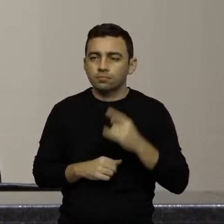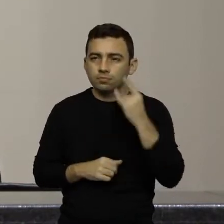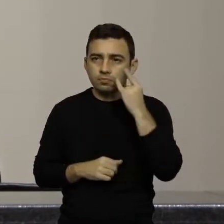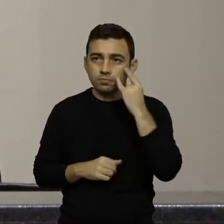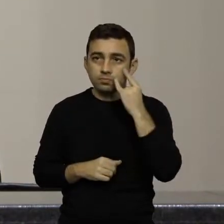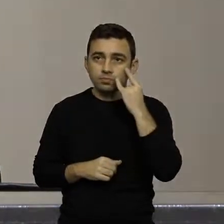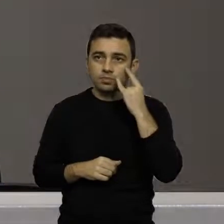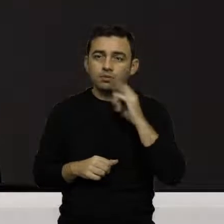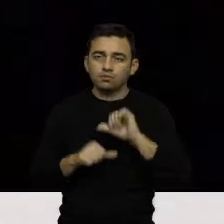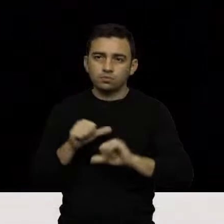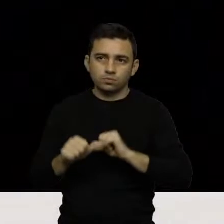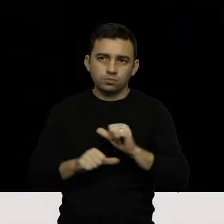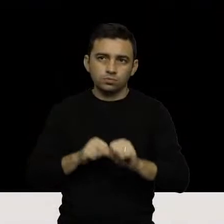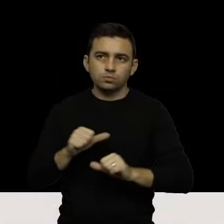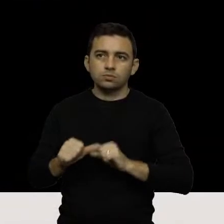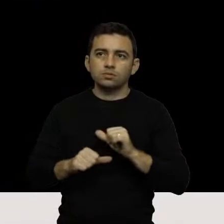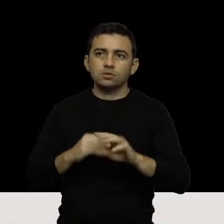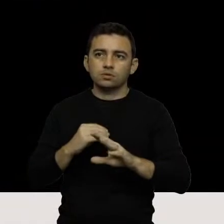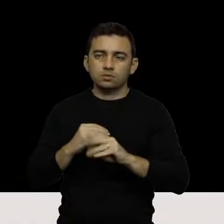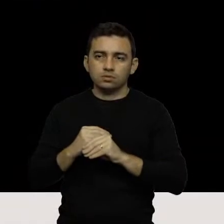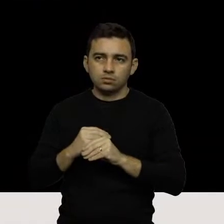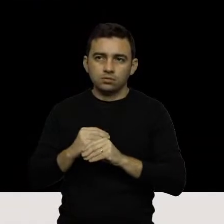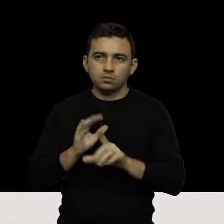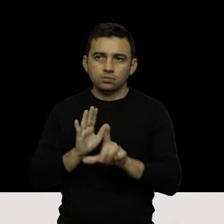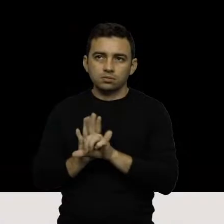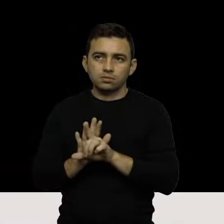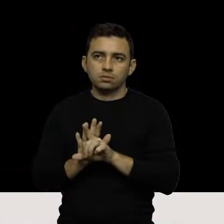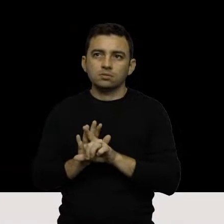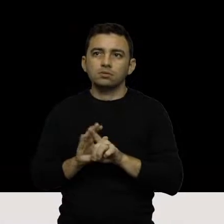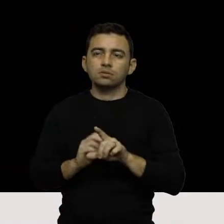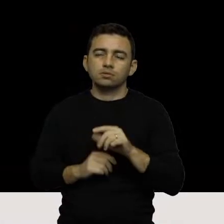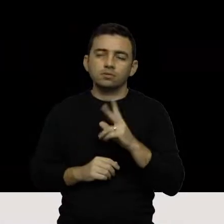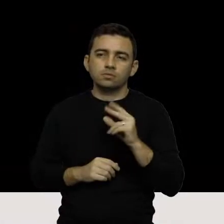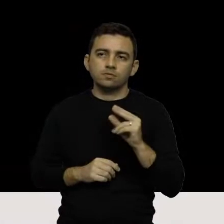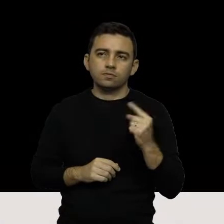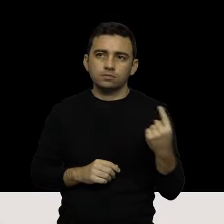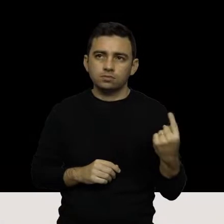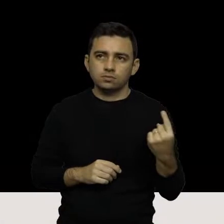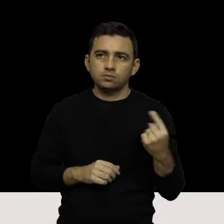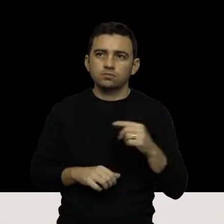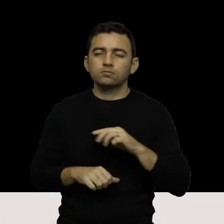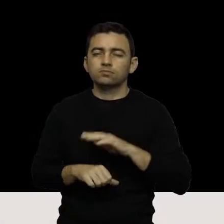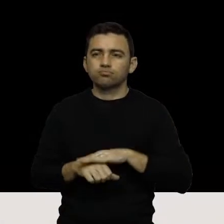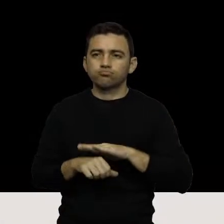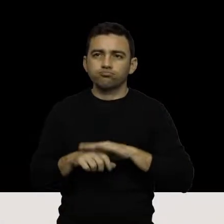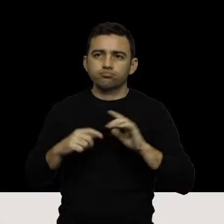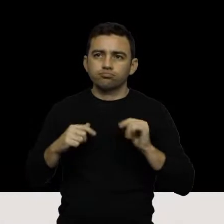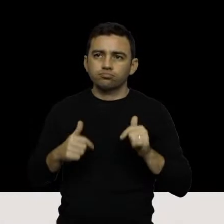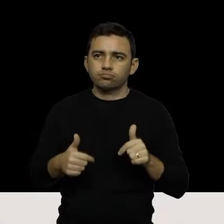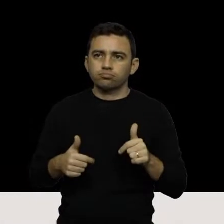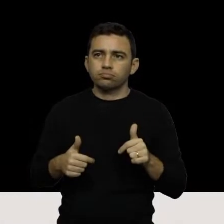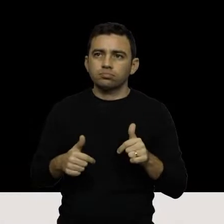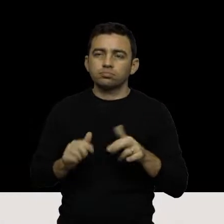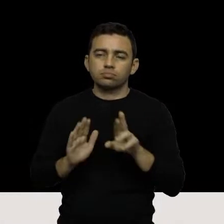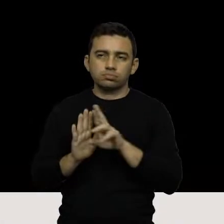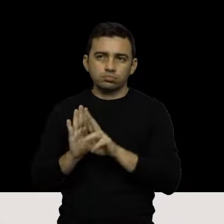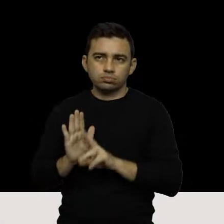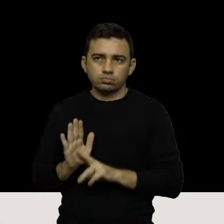anexo da lei 18.278 de 2021, que consolida os atos normativos